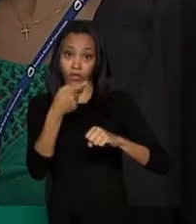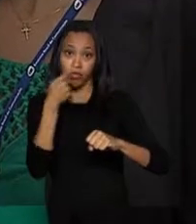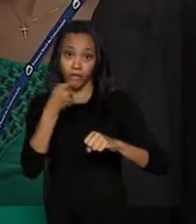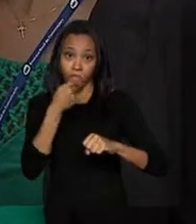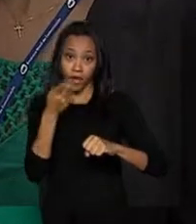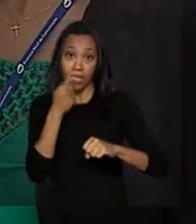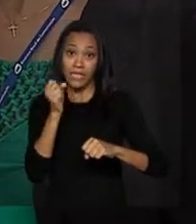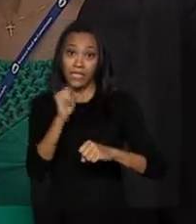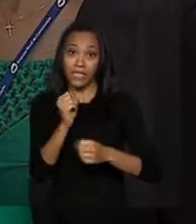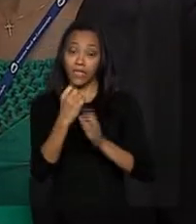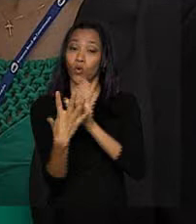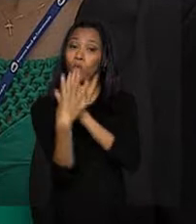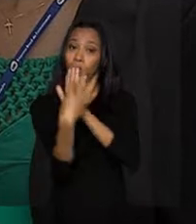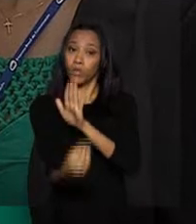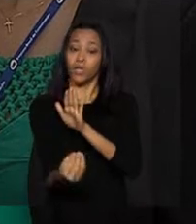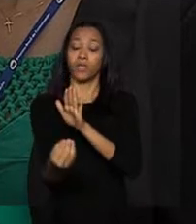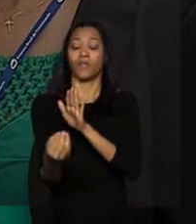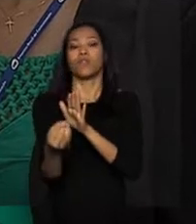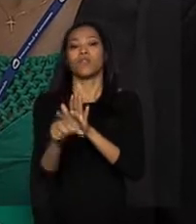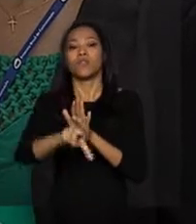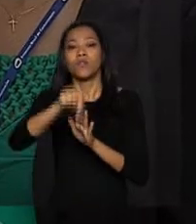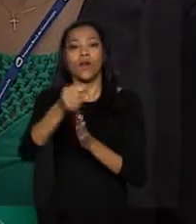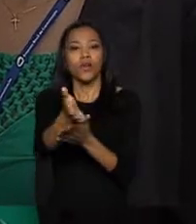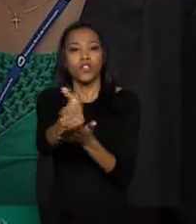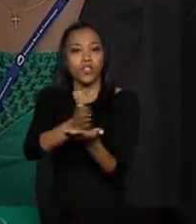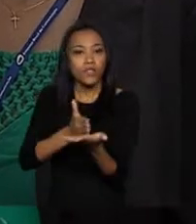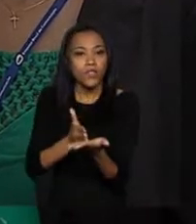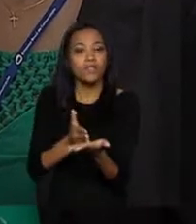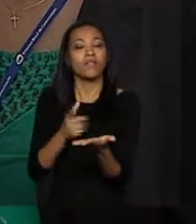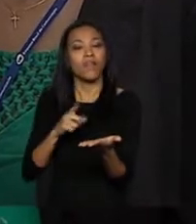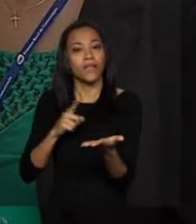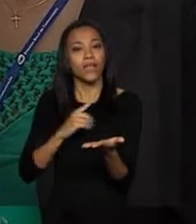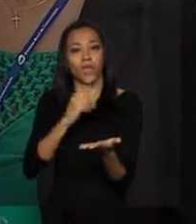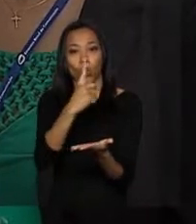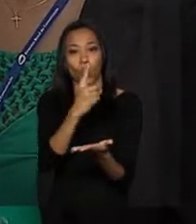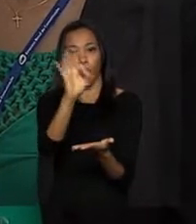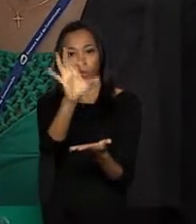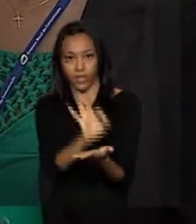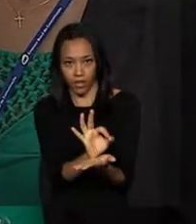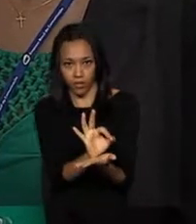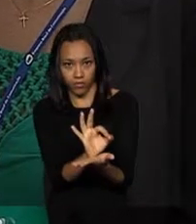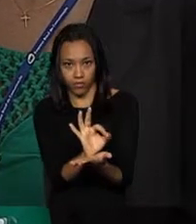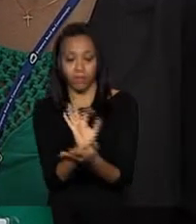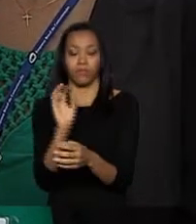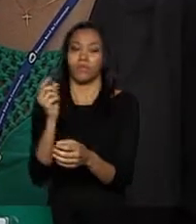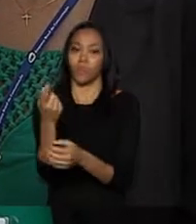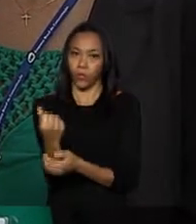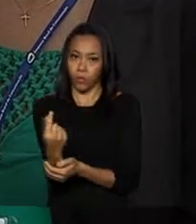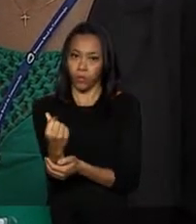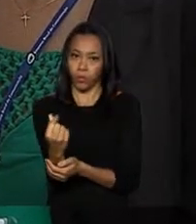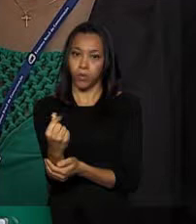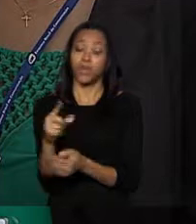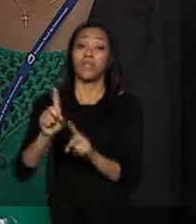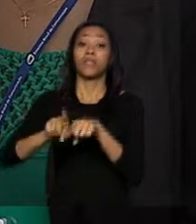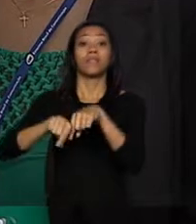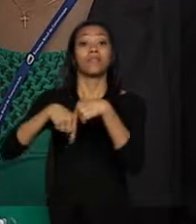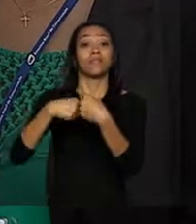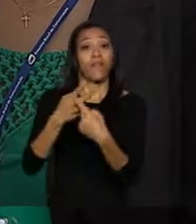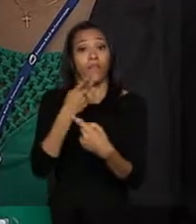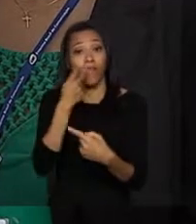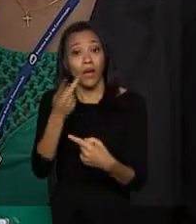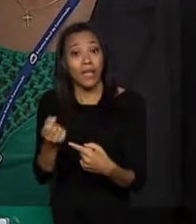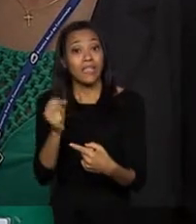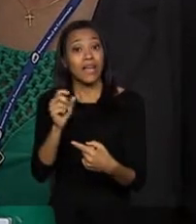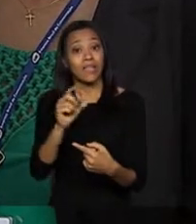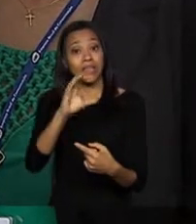escolhida for a repartição de benefícios, vai ser devido à parcela de 1% da renda receita líquida anual, ressalvada a hipótese de redução